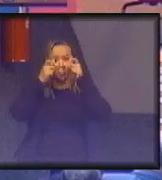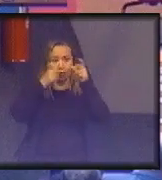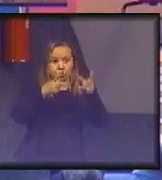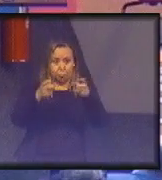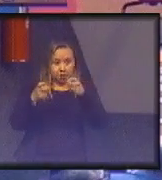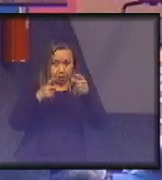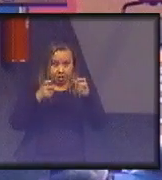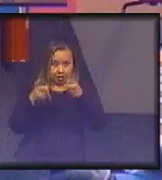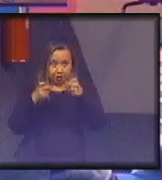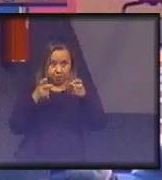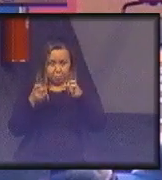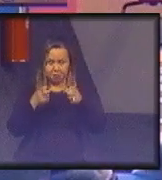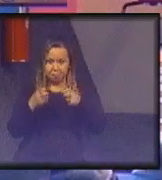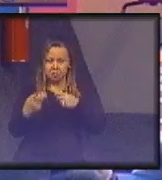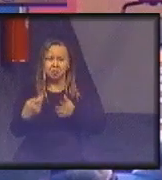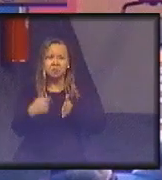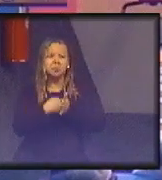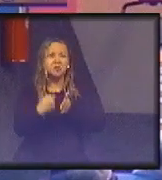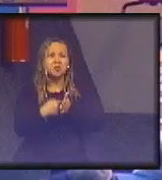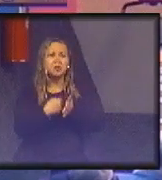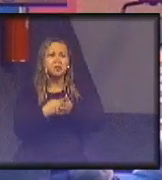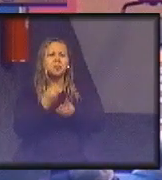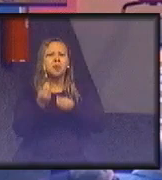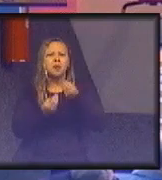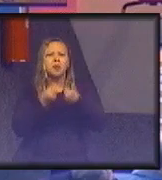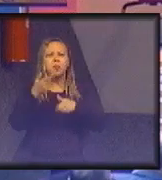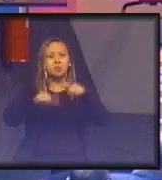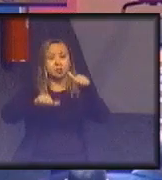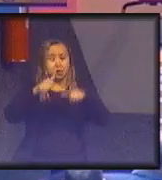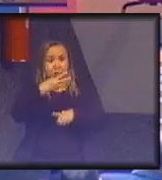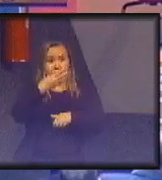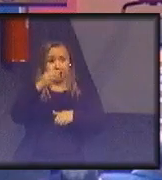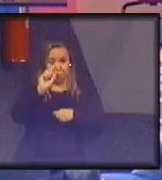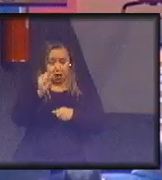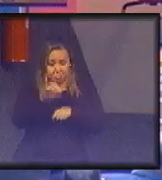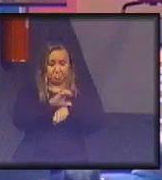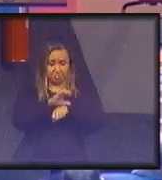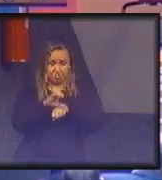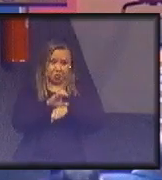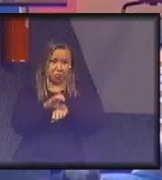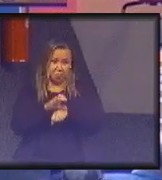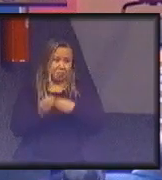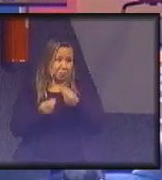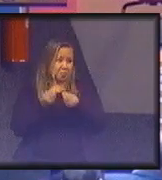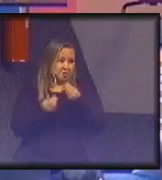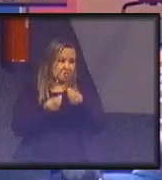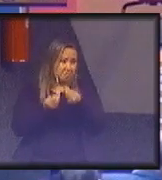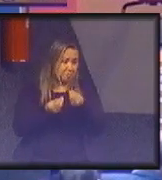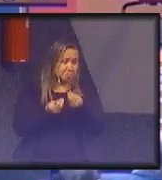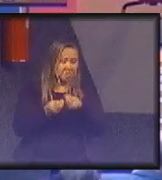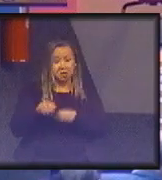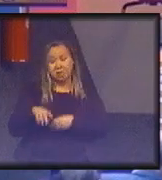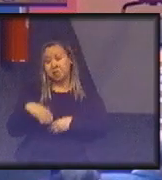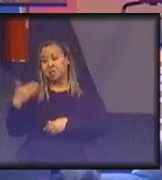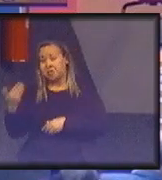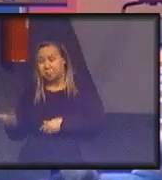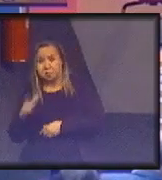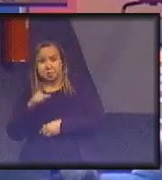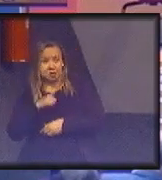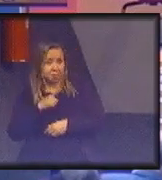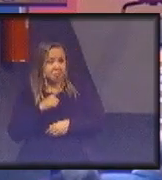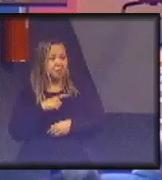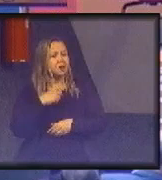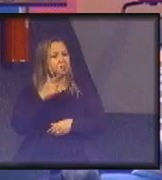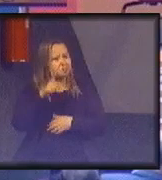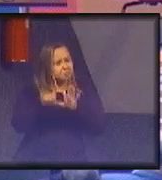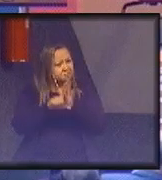até quando me perguntam, Fábio, como é que você avalia os 30 anos da Constituição? Digo, olha, de um lado, temos um aparato legal